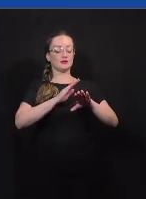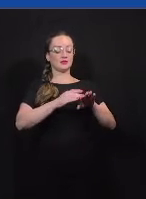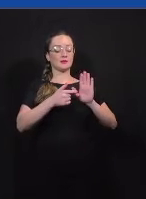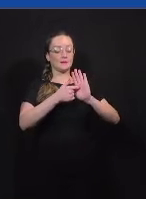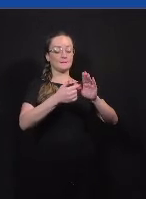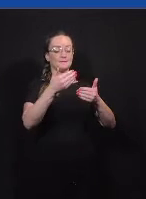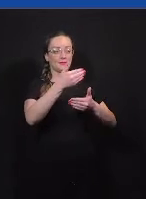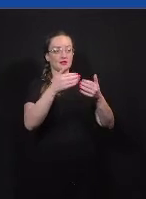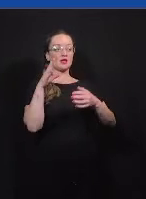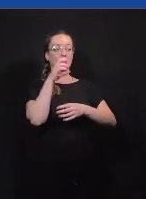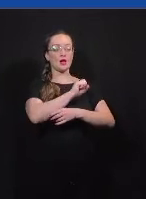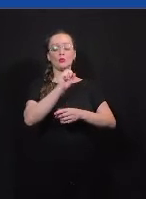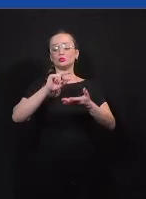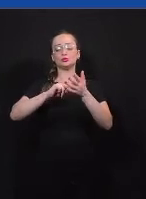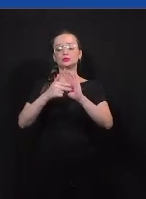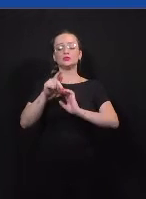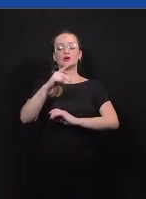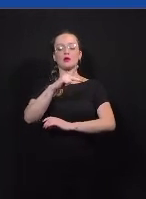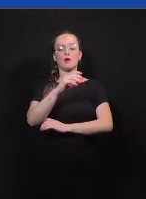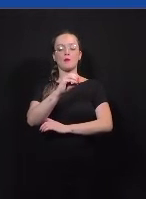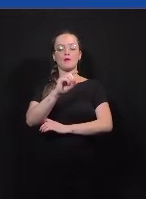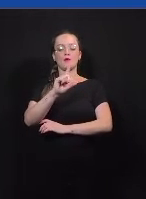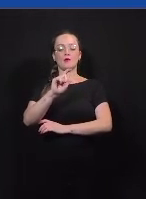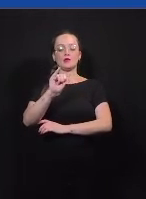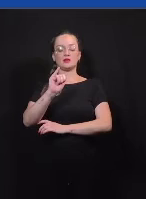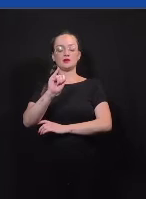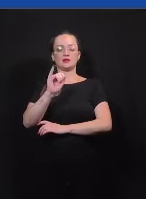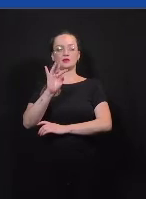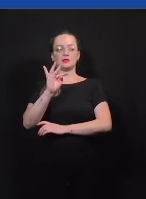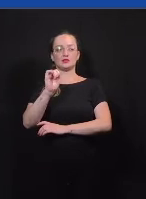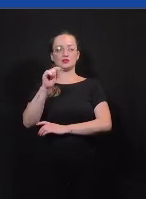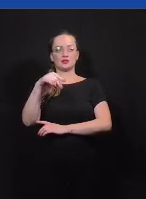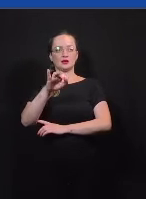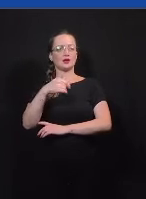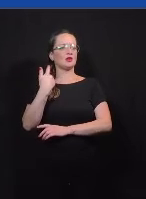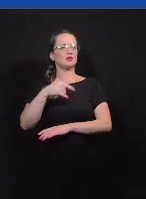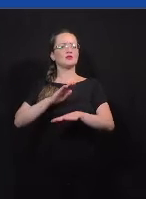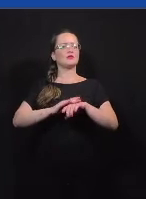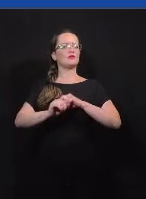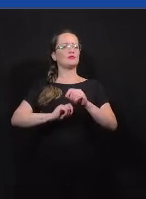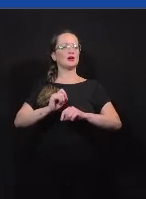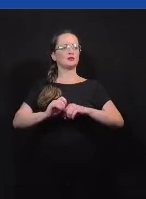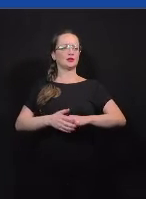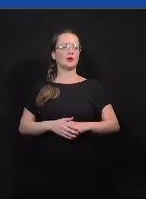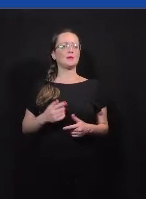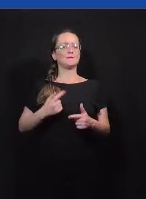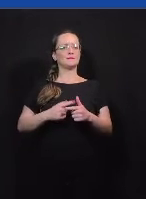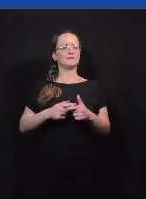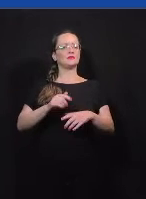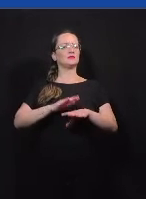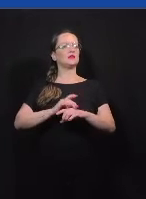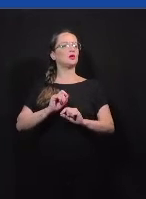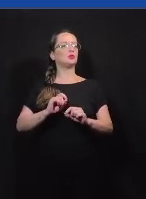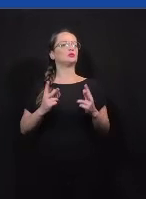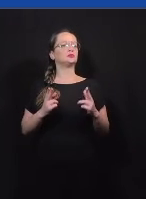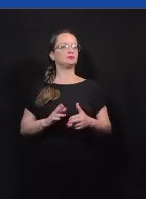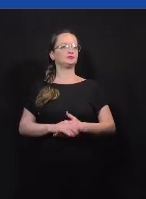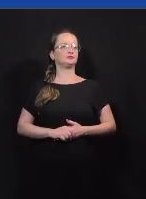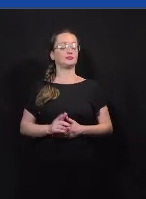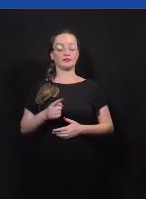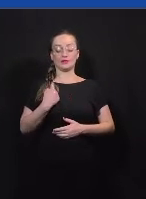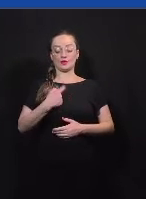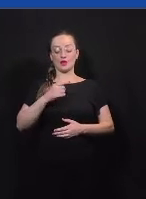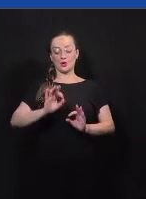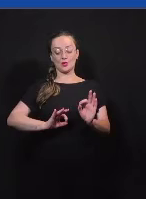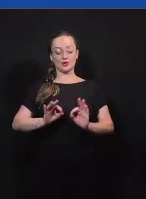do que é a Política, né? Do que é a gente faz e o que é que a gente faz, por que é a gente faz e o que a gente faz. Então, nós somos uma